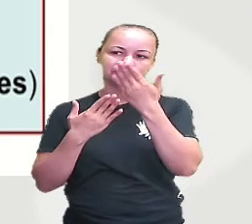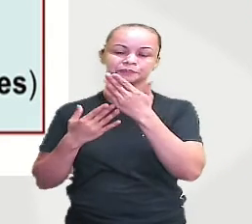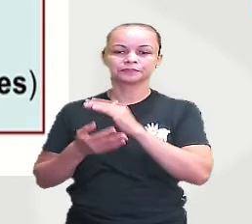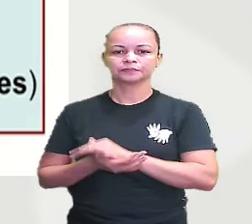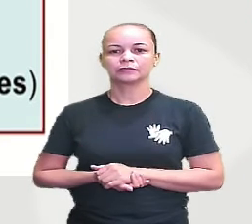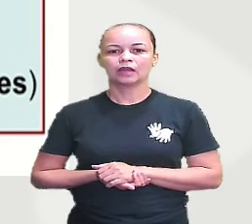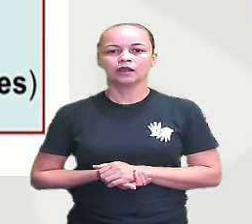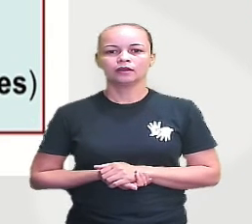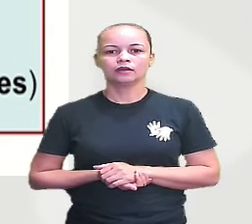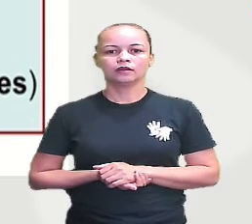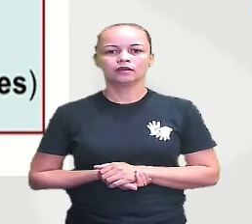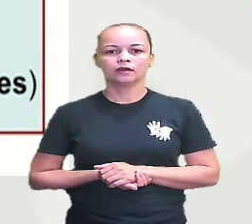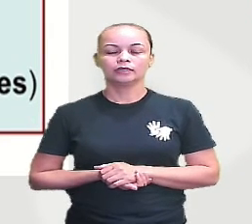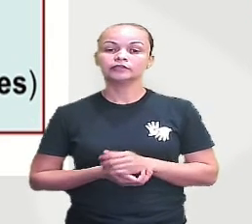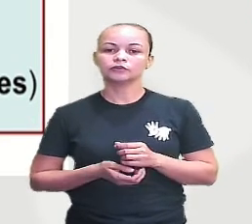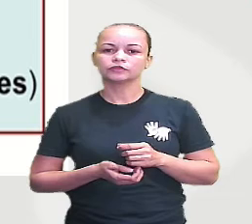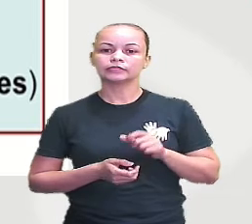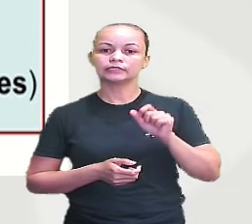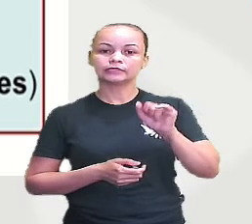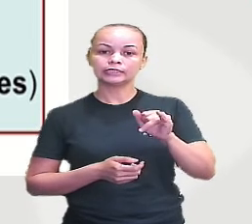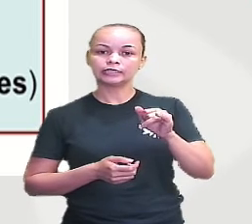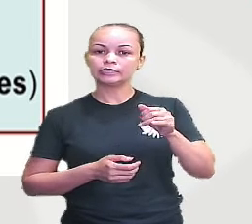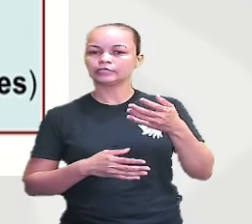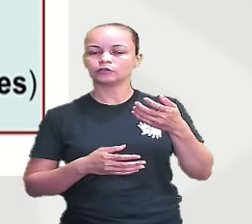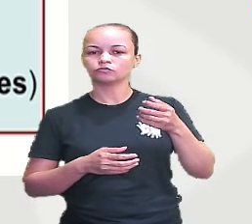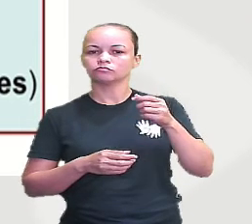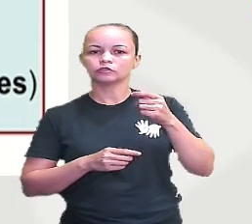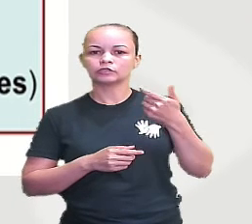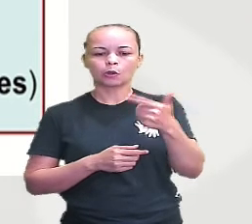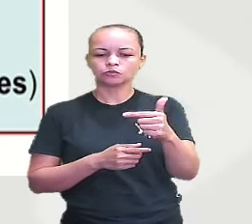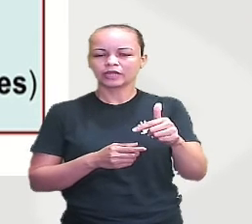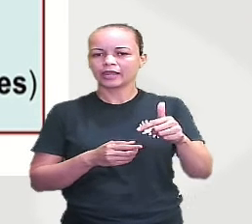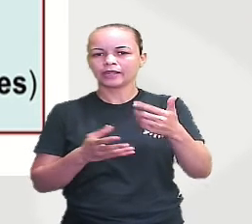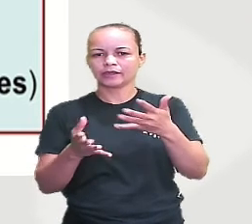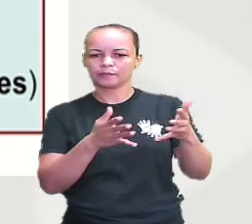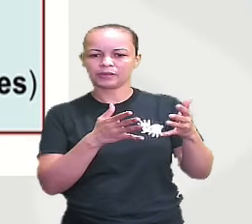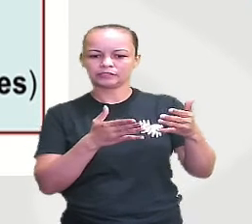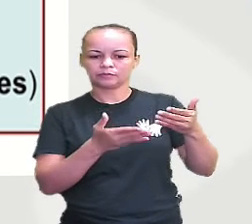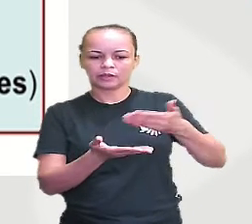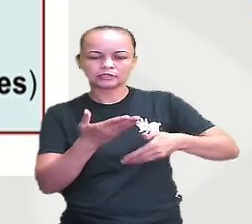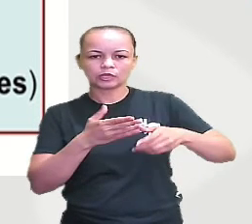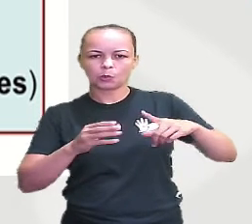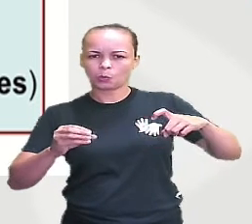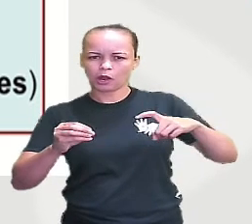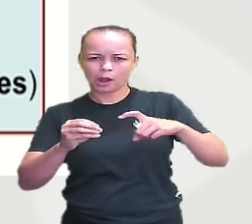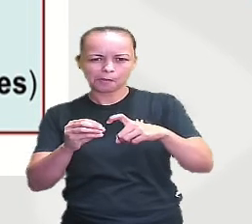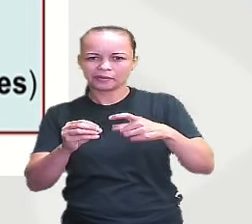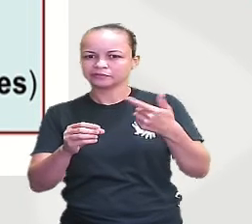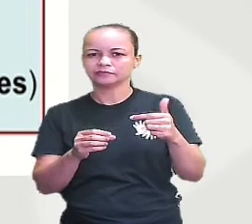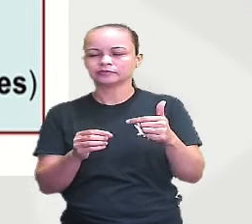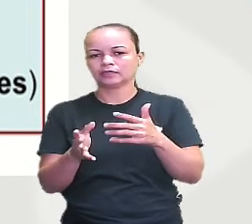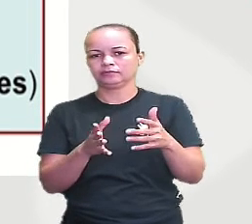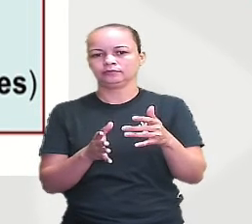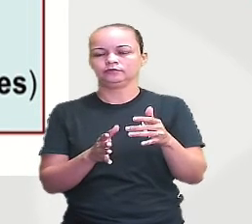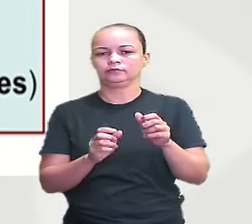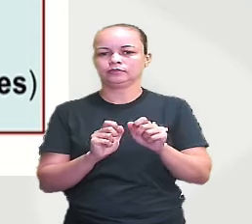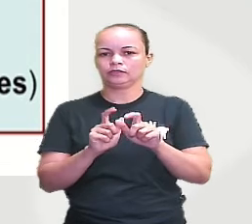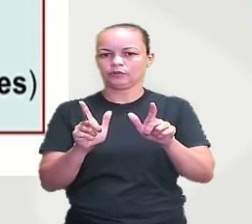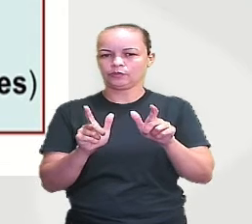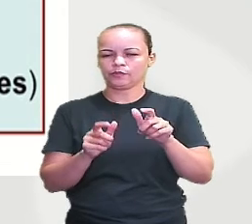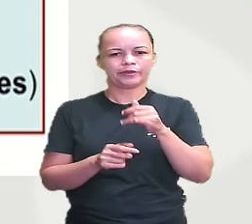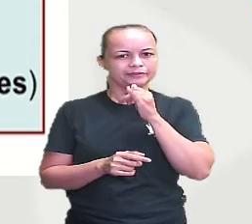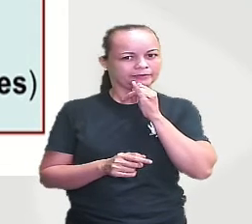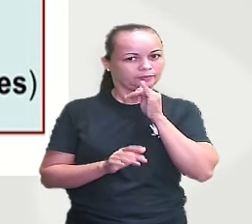A reprodução assexuada, sem a participação de gametas. Mas lembre-se, a gente tem um exemplo, vou abrir uma